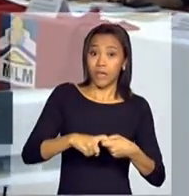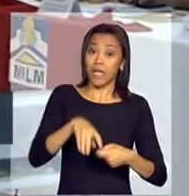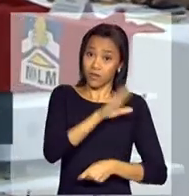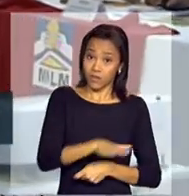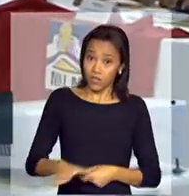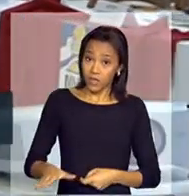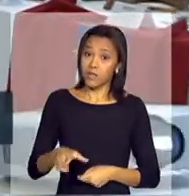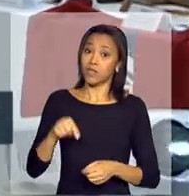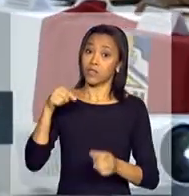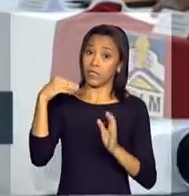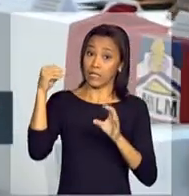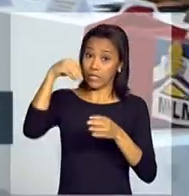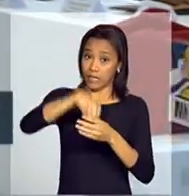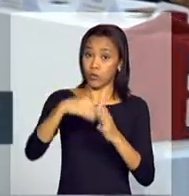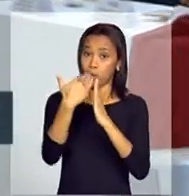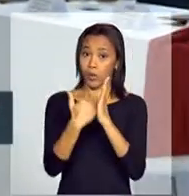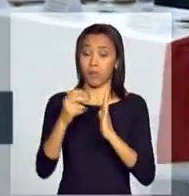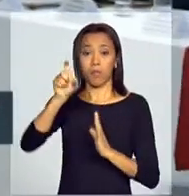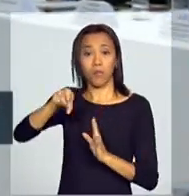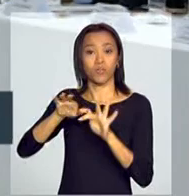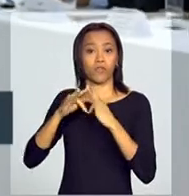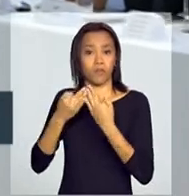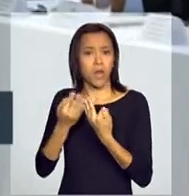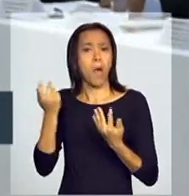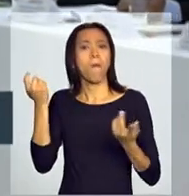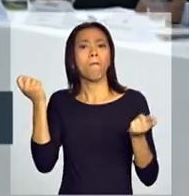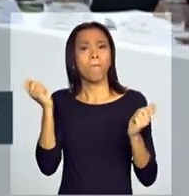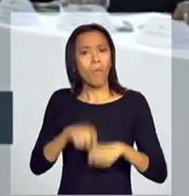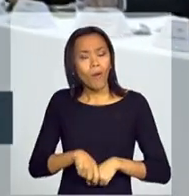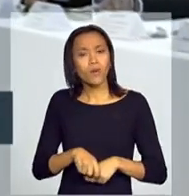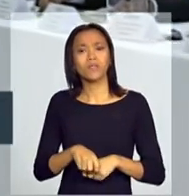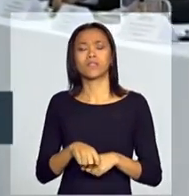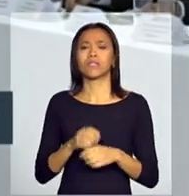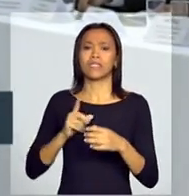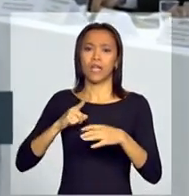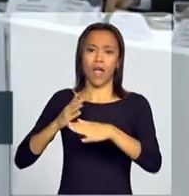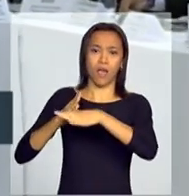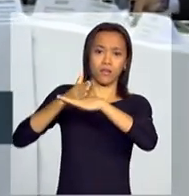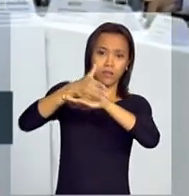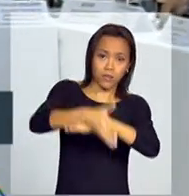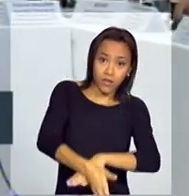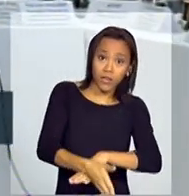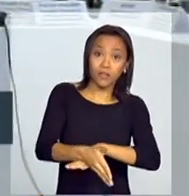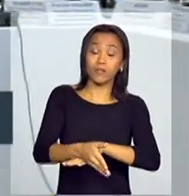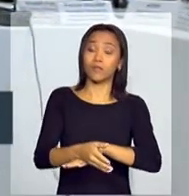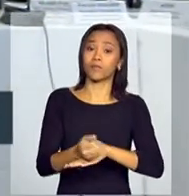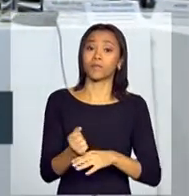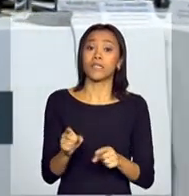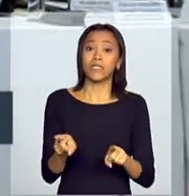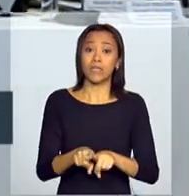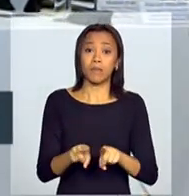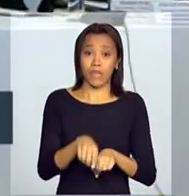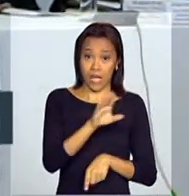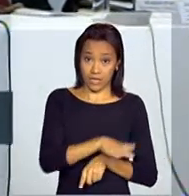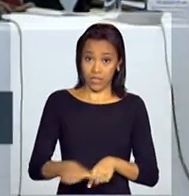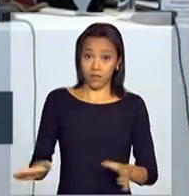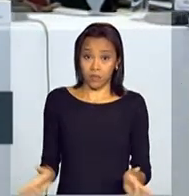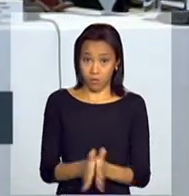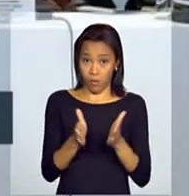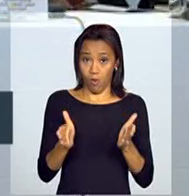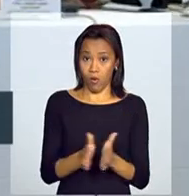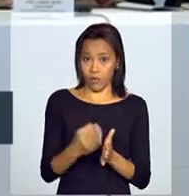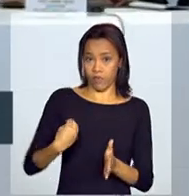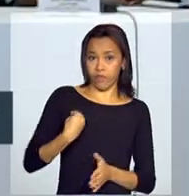Bolsa Família possam reduzir a diferença que elas têm de acesso para a média nacional. As crianças pobres no